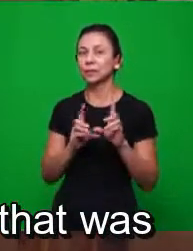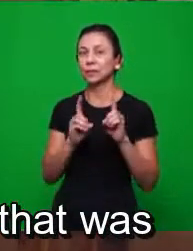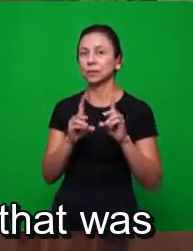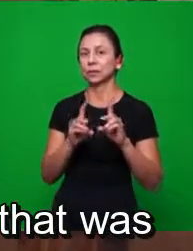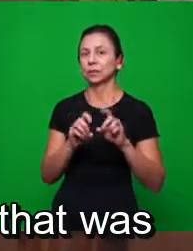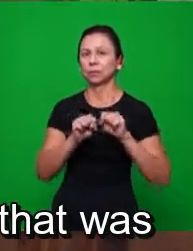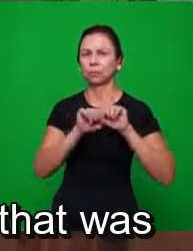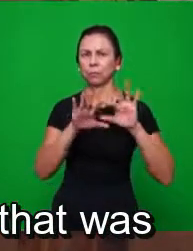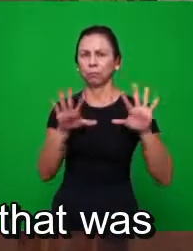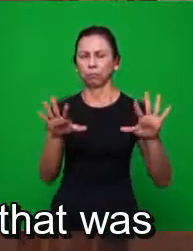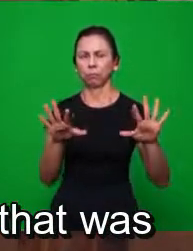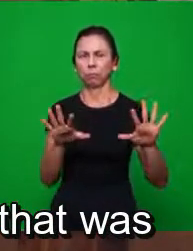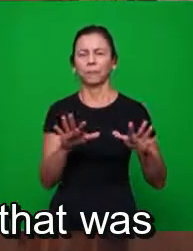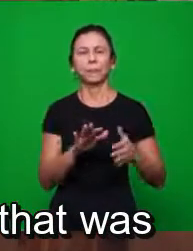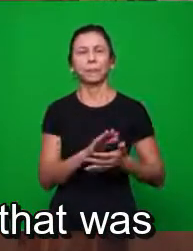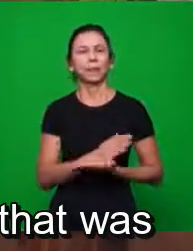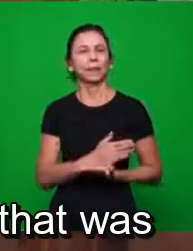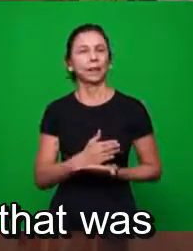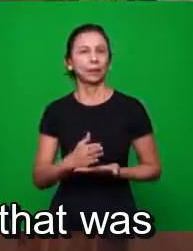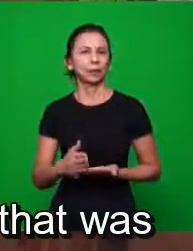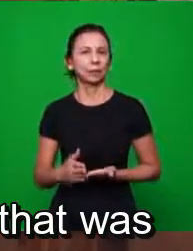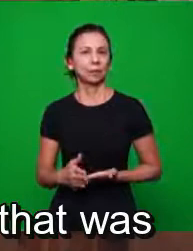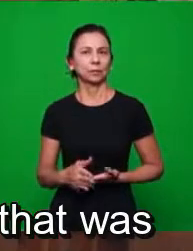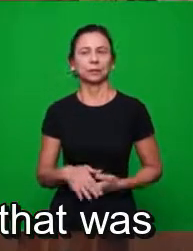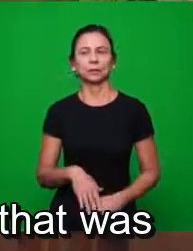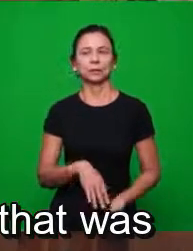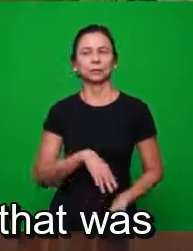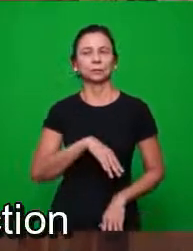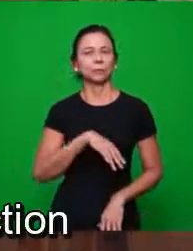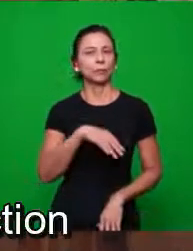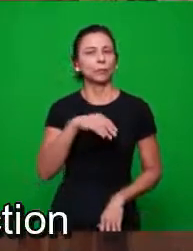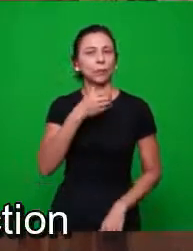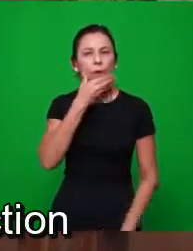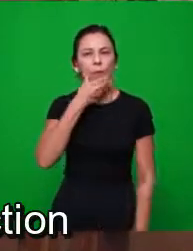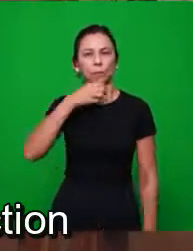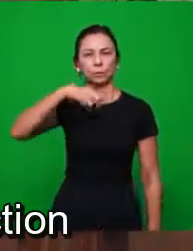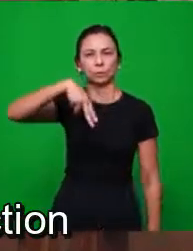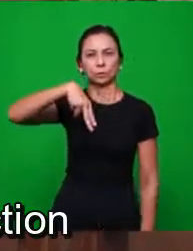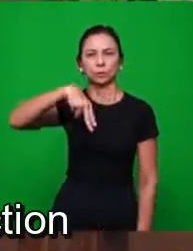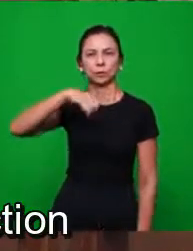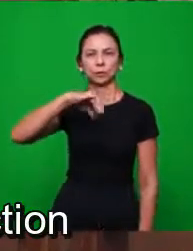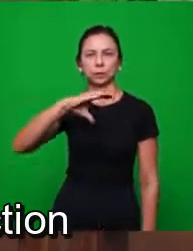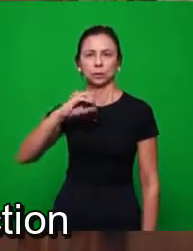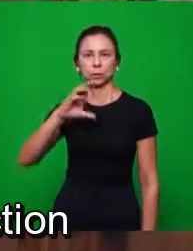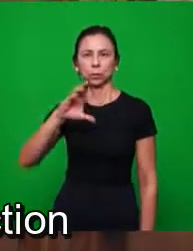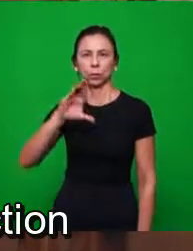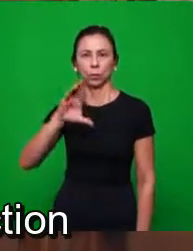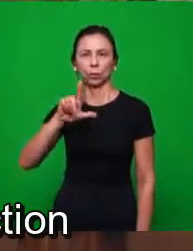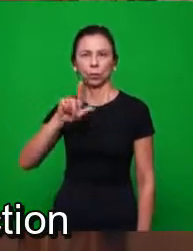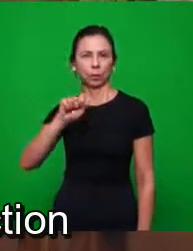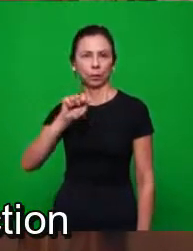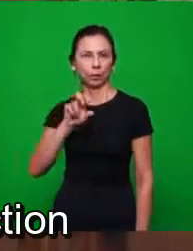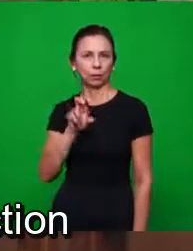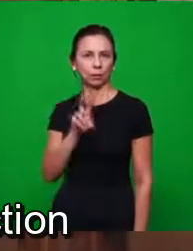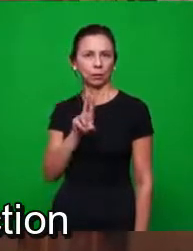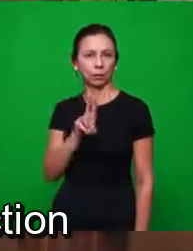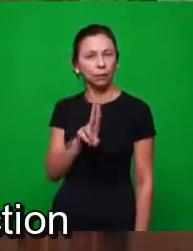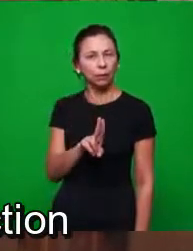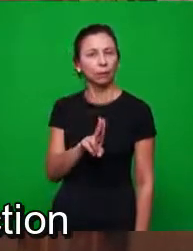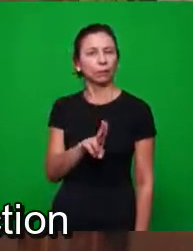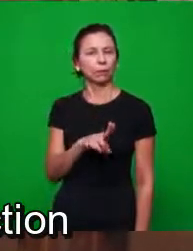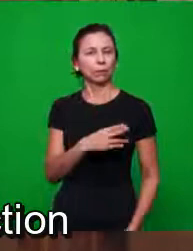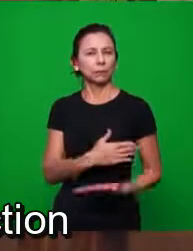do diácono Nicolau, que foi o Nicolaitismo, que vinha